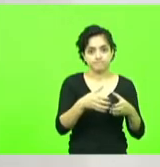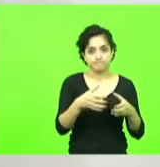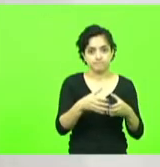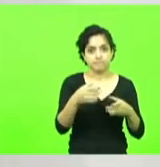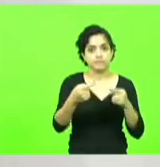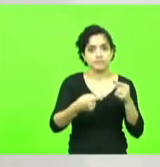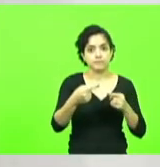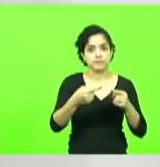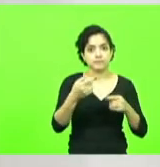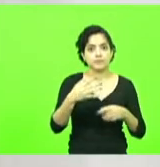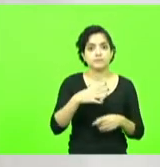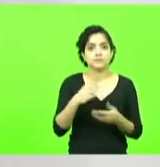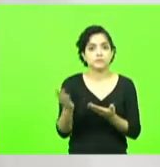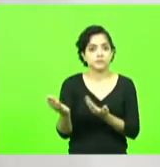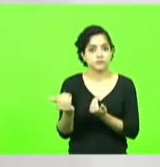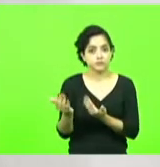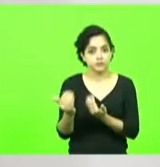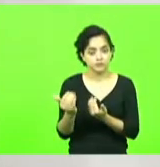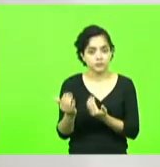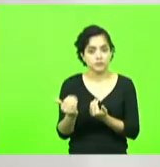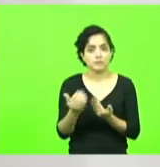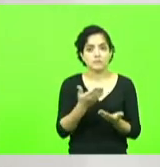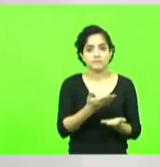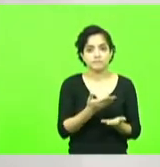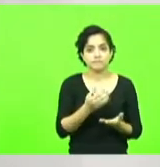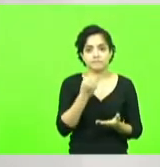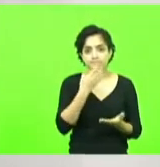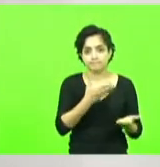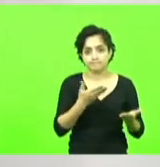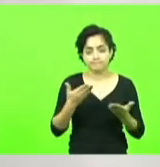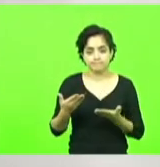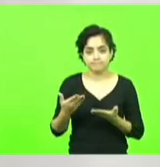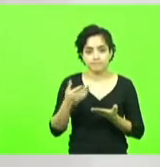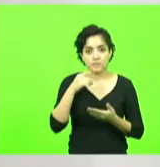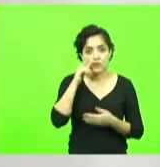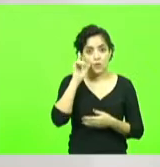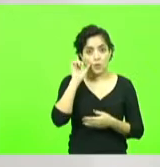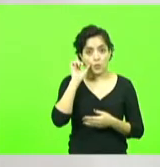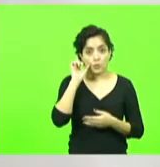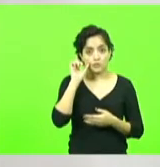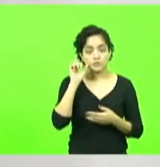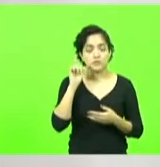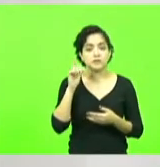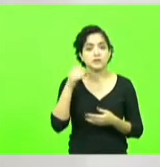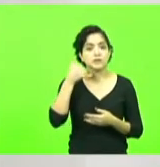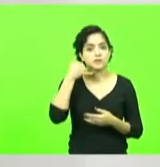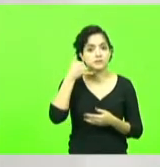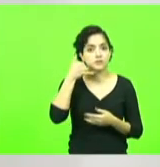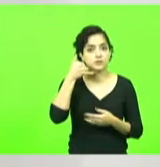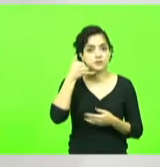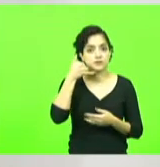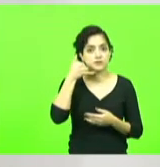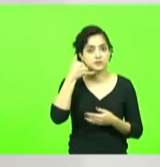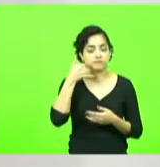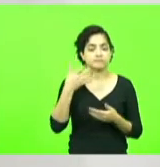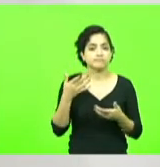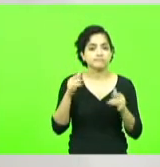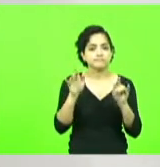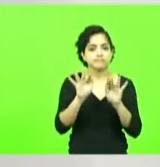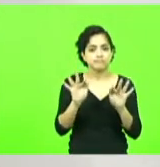de Ascurra. Sejam todos bem-vindos. Ontem à tarde eu recebi uma ligação que eu fiquei muito feliz.